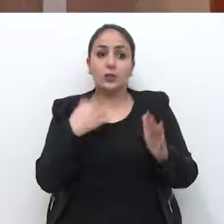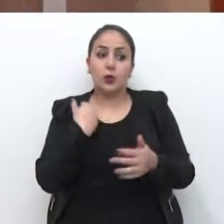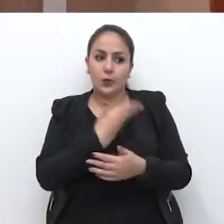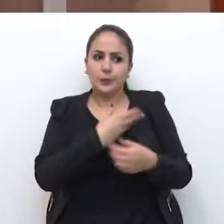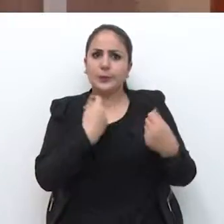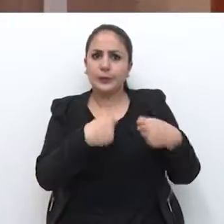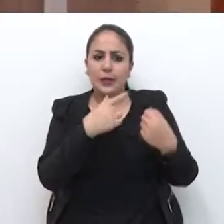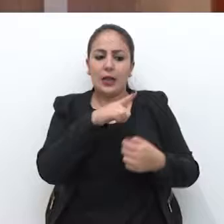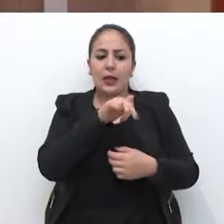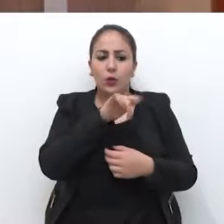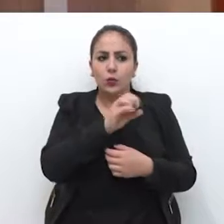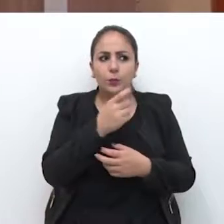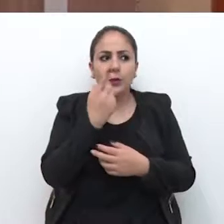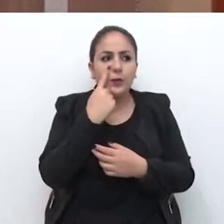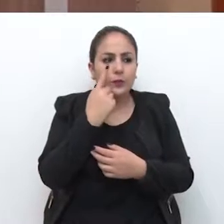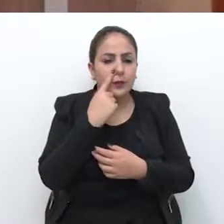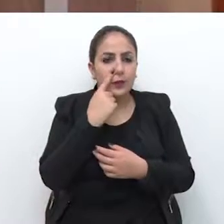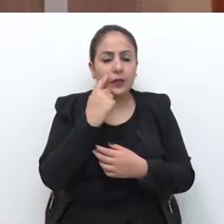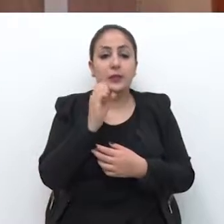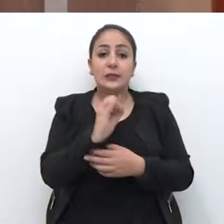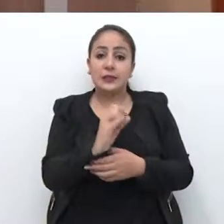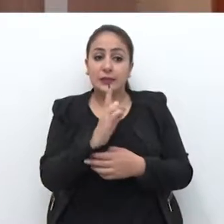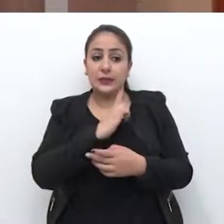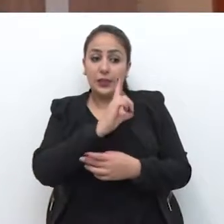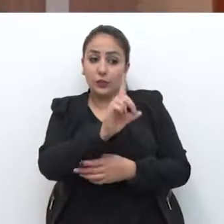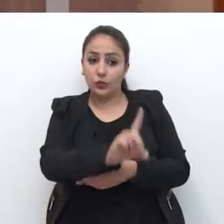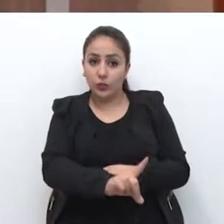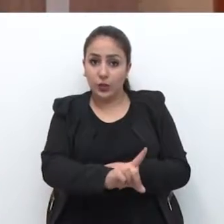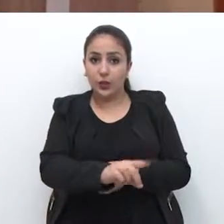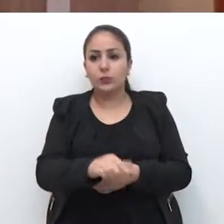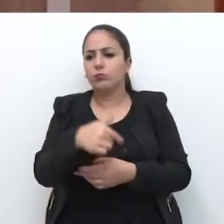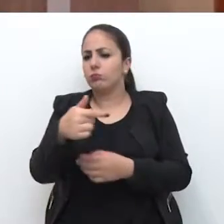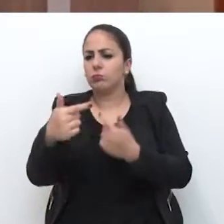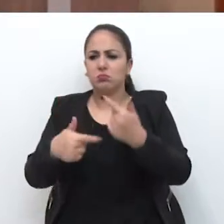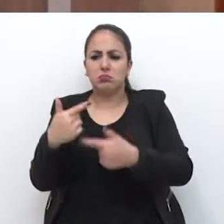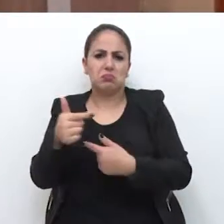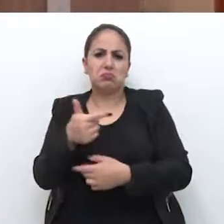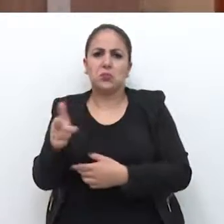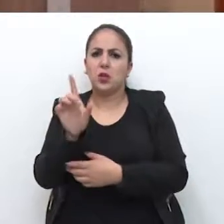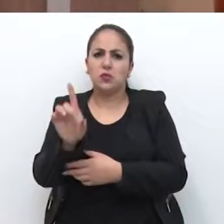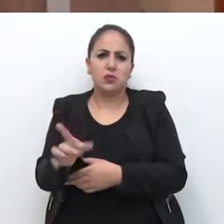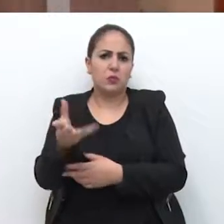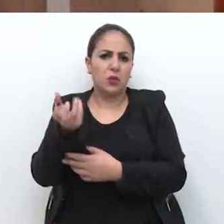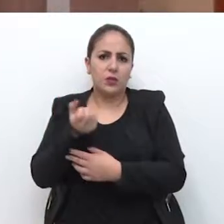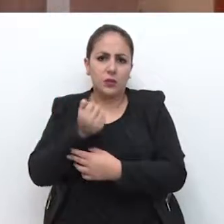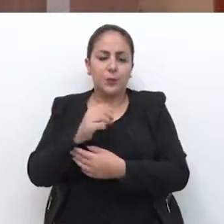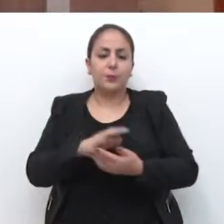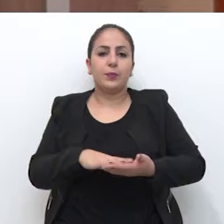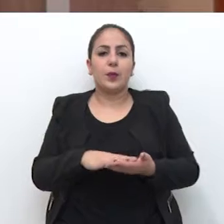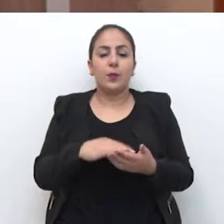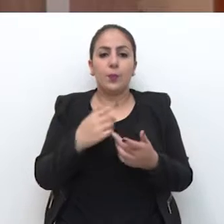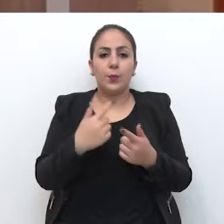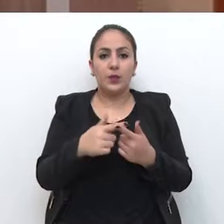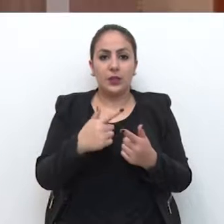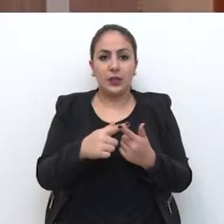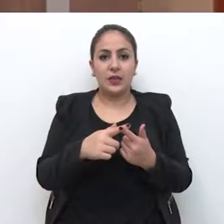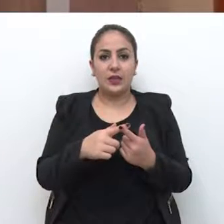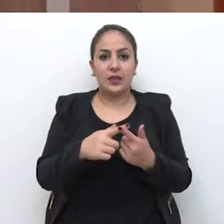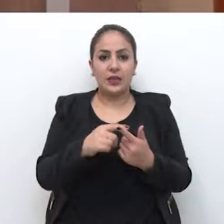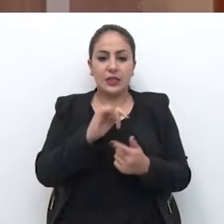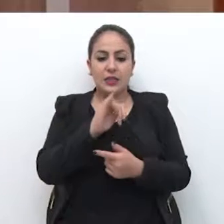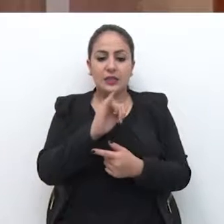precisamos ter esse laudo, né, para identificar aqueles trabalhadores que têm direito e aqueles que não têm direito a receber o adicional de insalubridade e de